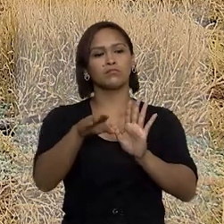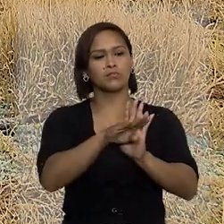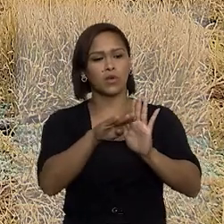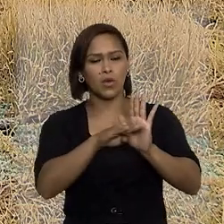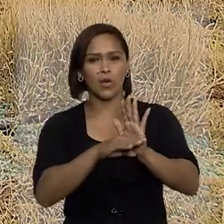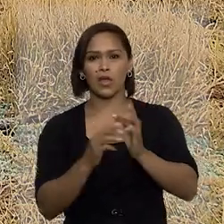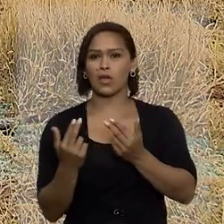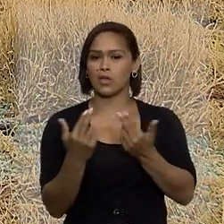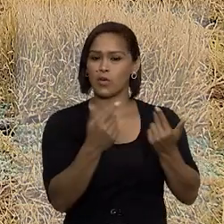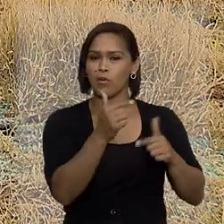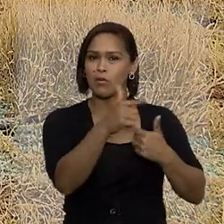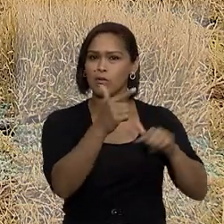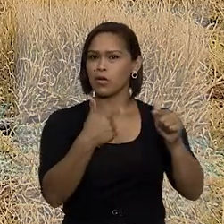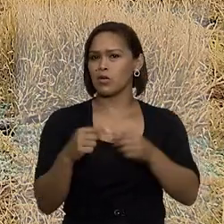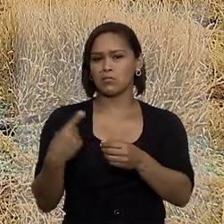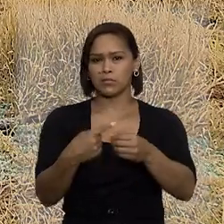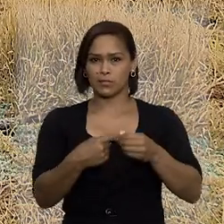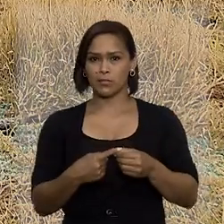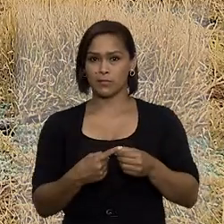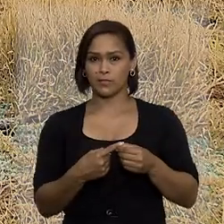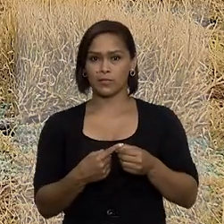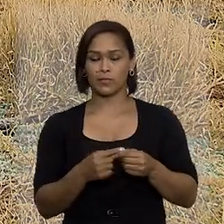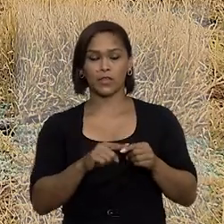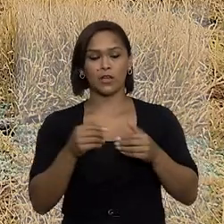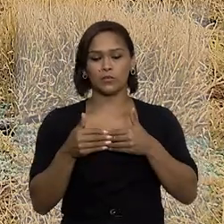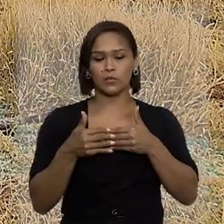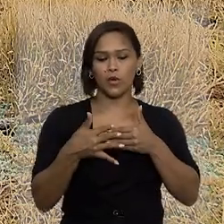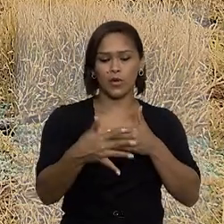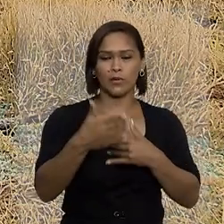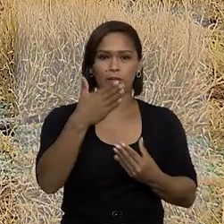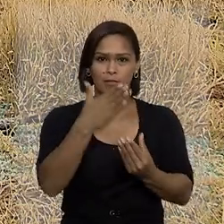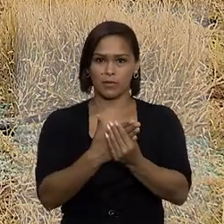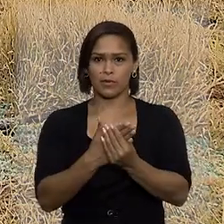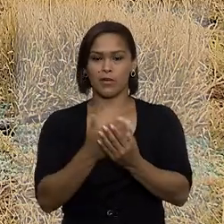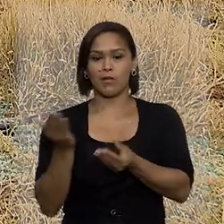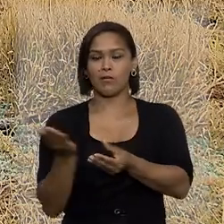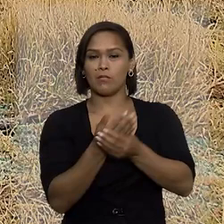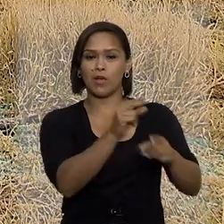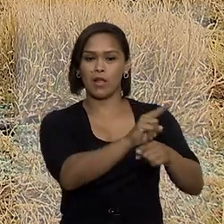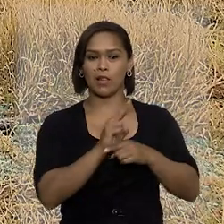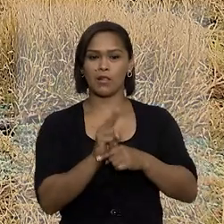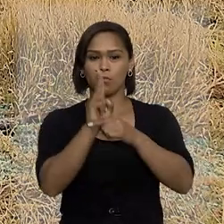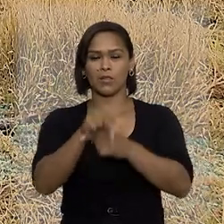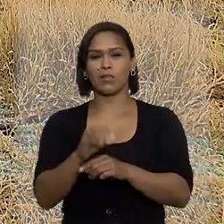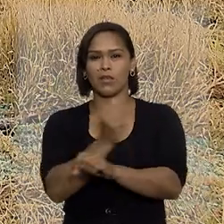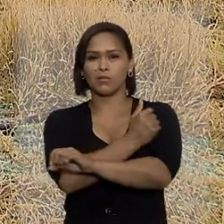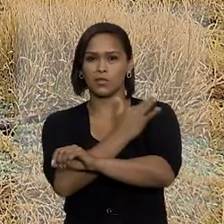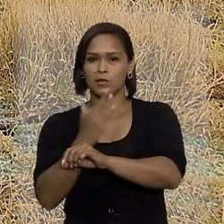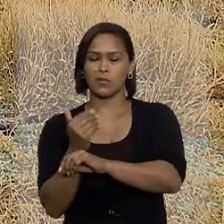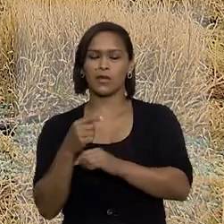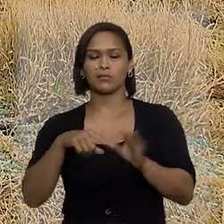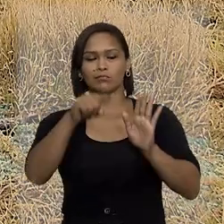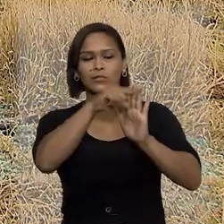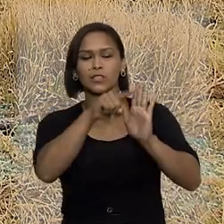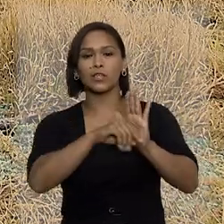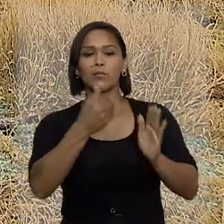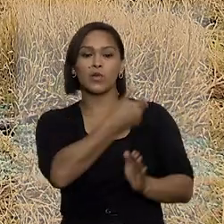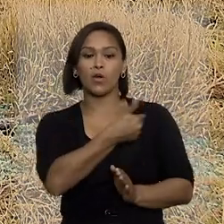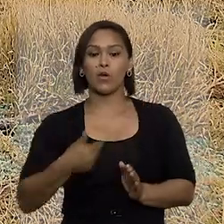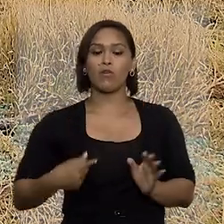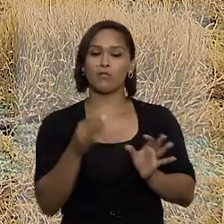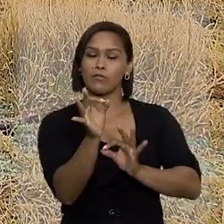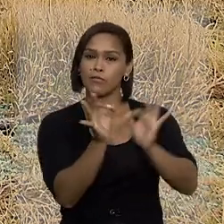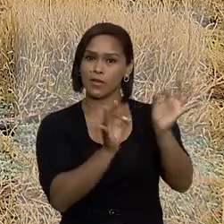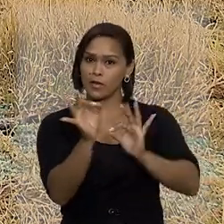como teria feito em outros locais próximos. Durante o processo, uma liminar da vara de meio ambiente determinou ao governo a